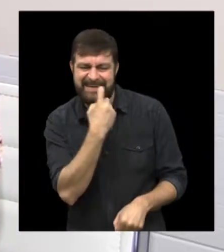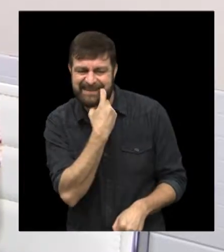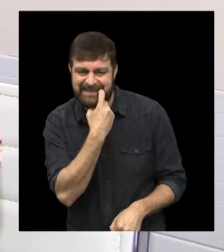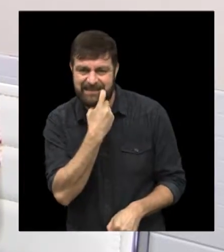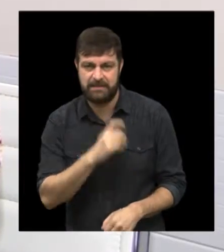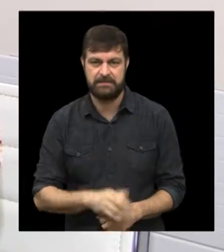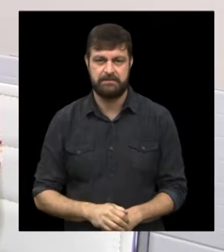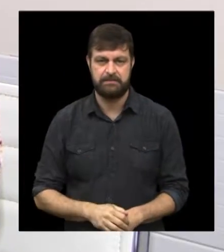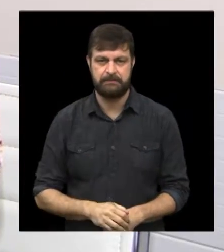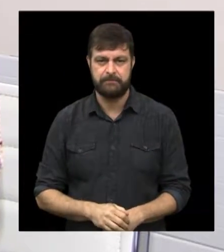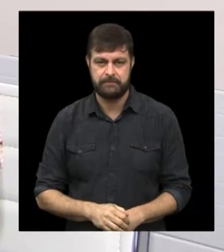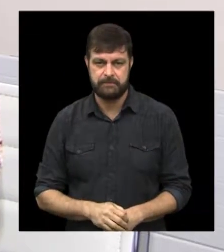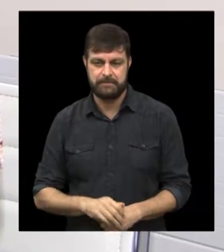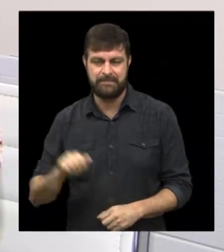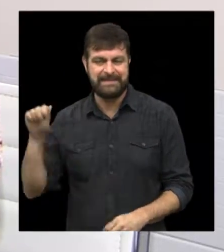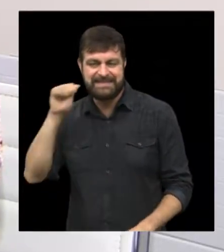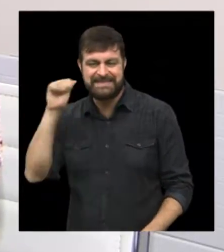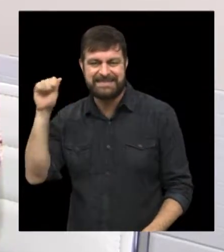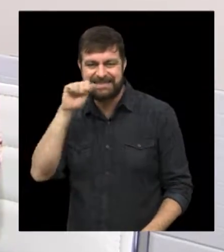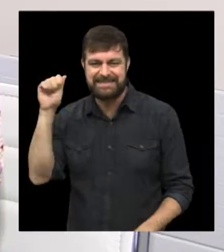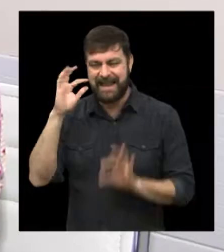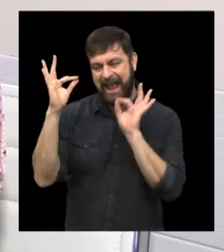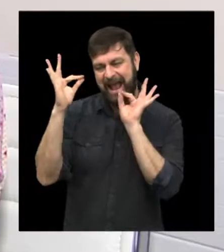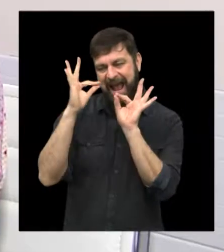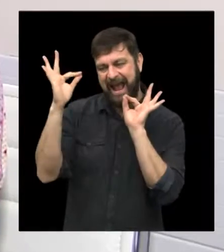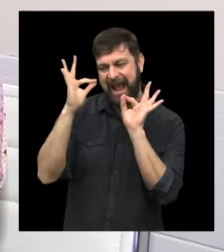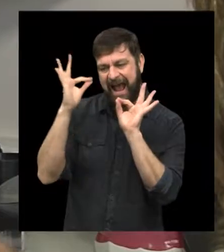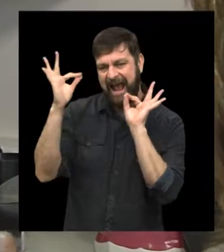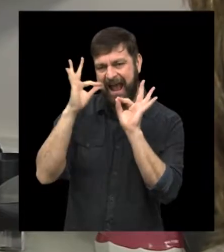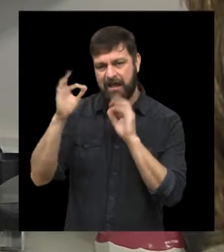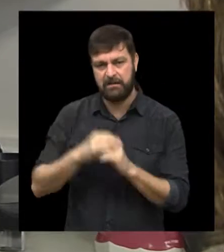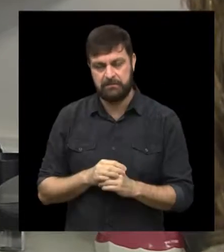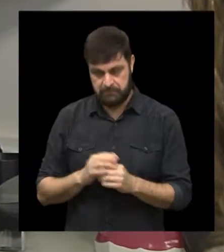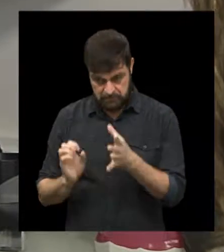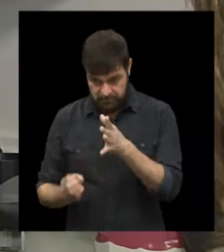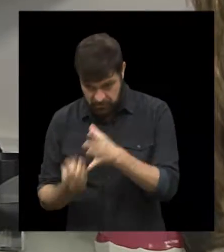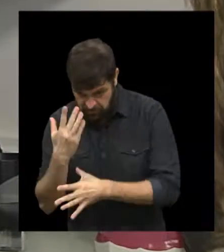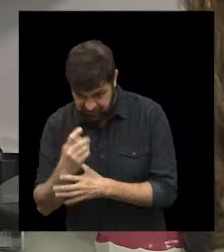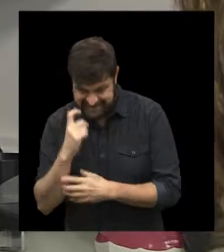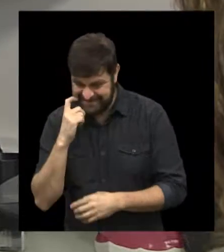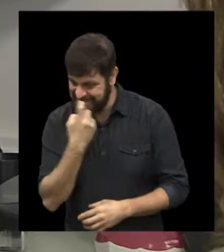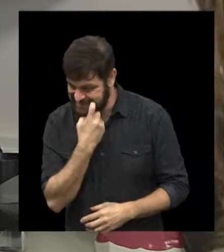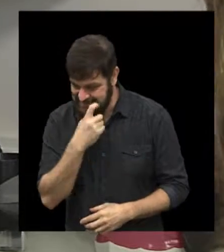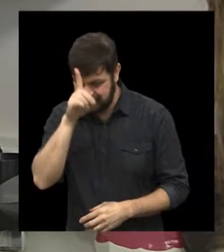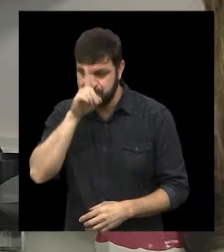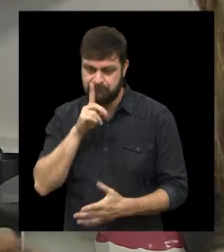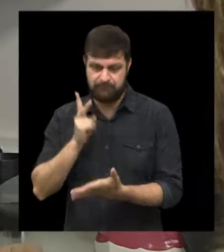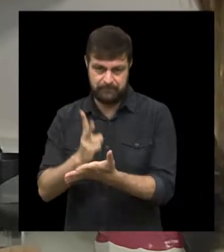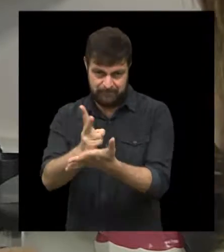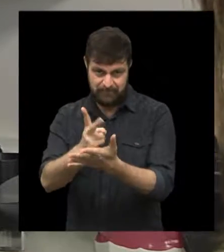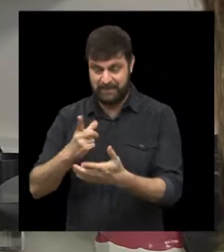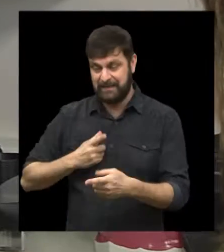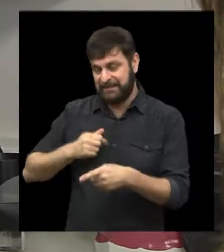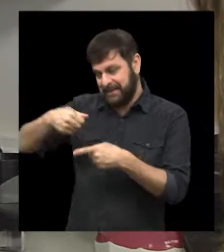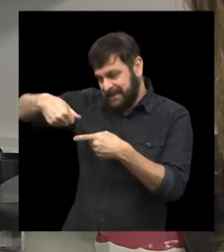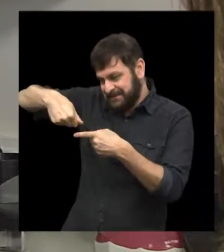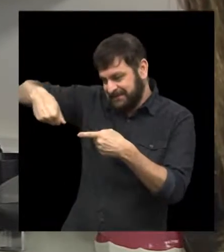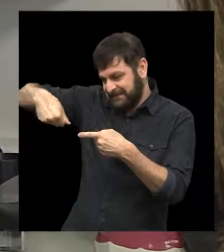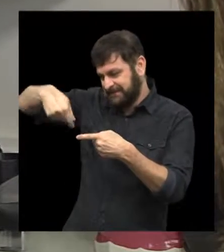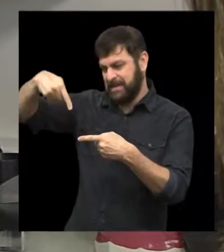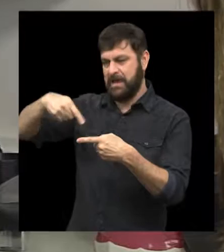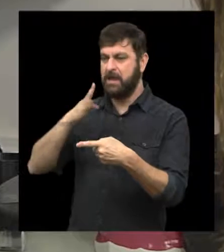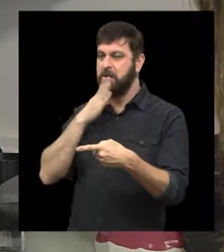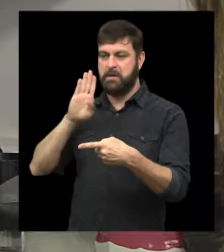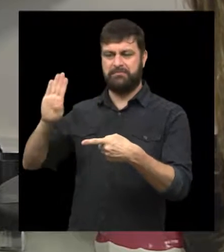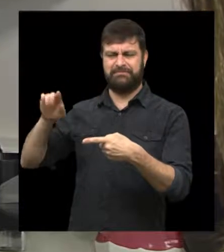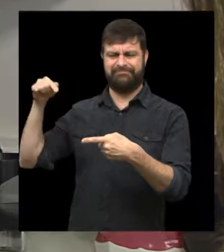a higiene bucal em casa só não... Não vai resolver o problema dos dentes amarelos. Embora os cremes dentais digam